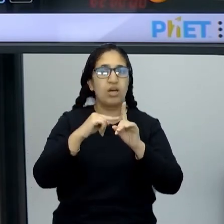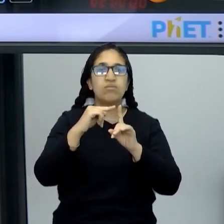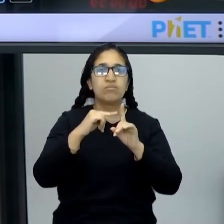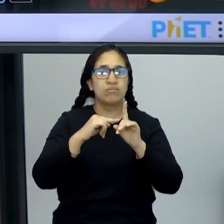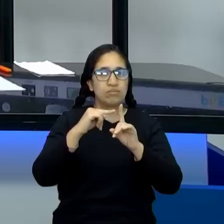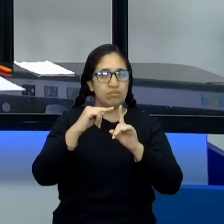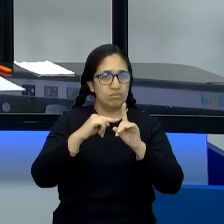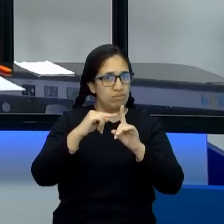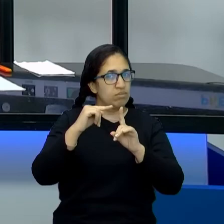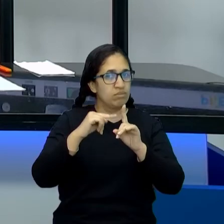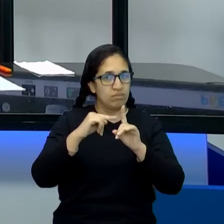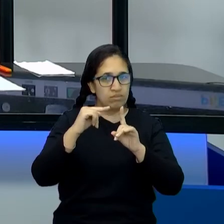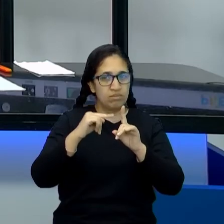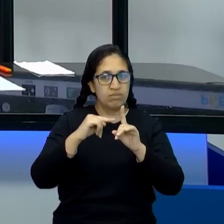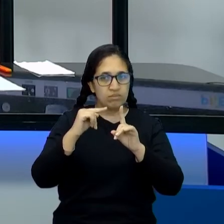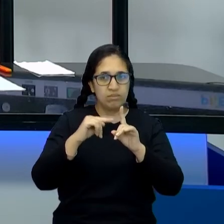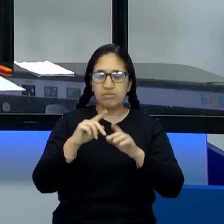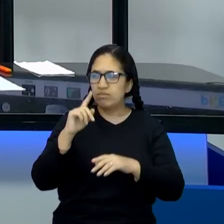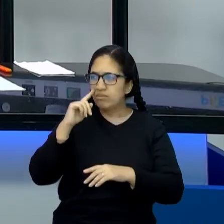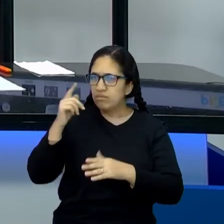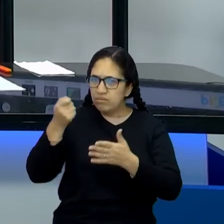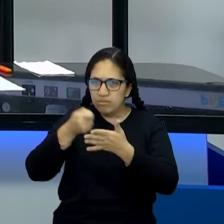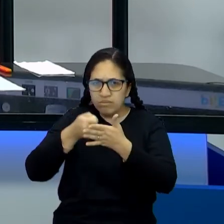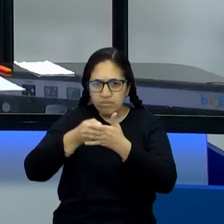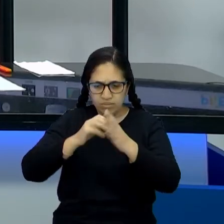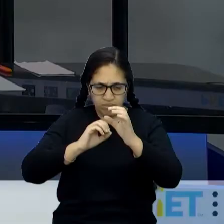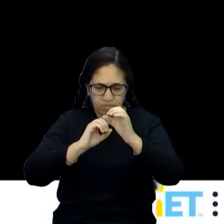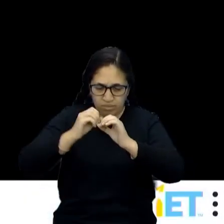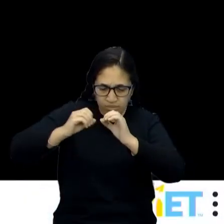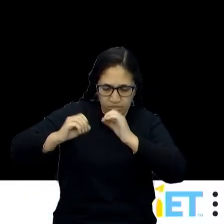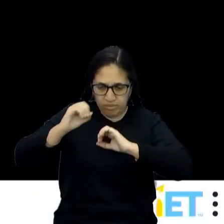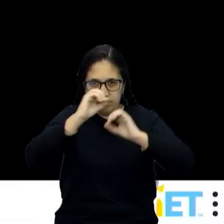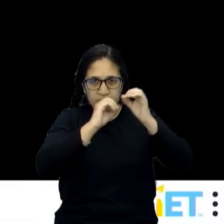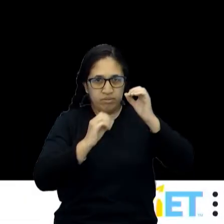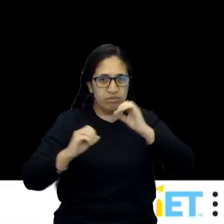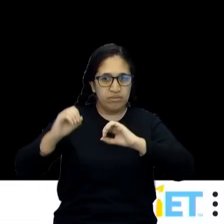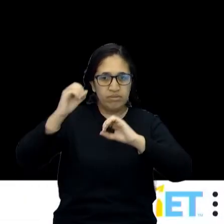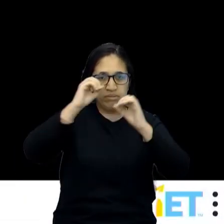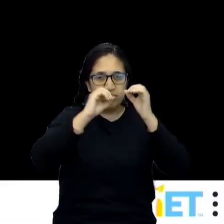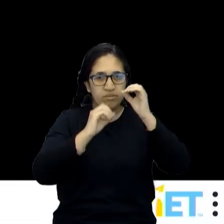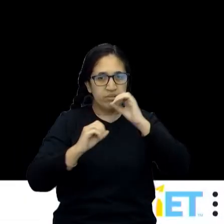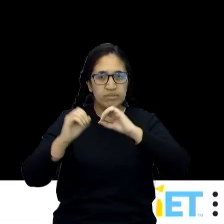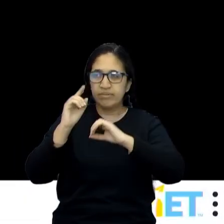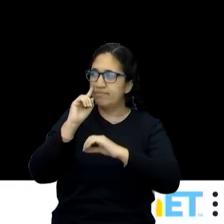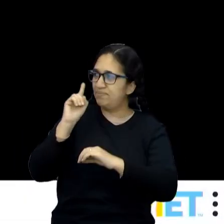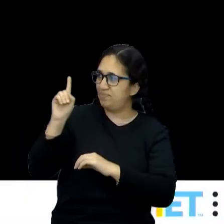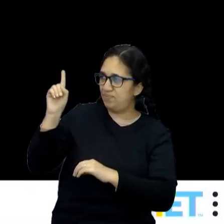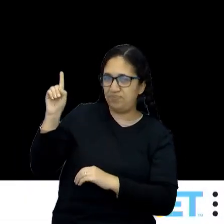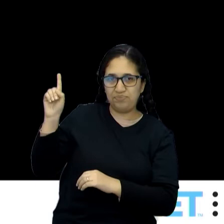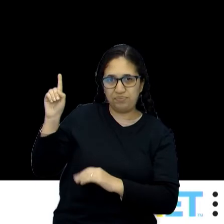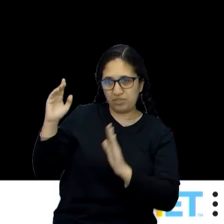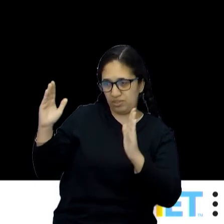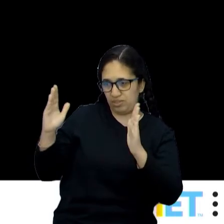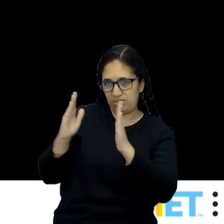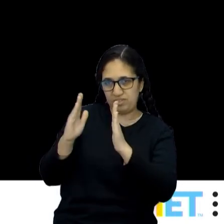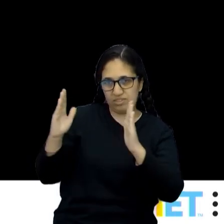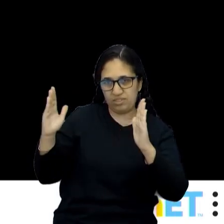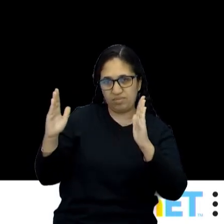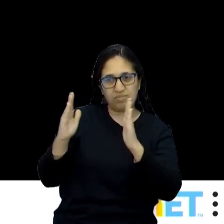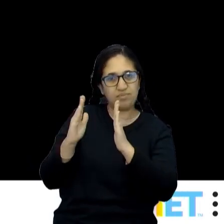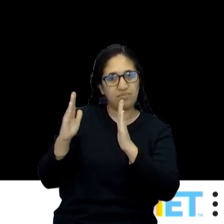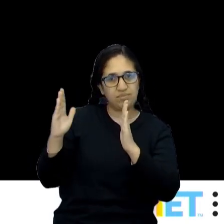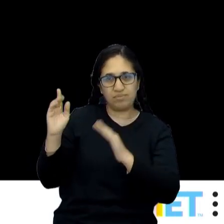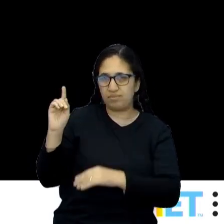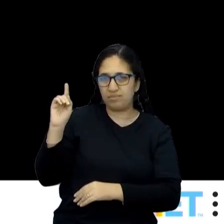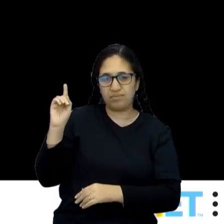Que é aquele que você obriga as partículas a se mexerem mais ou menos. Então, eu vou encostar um pouco mais, mexendo no volume aqui.